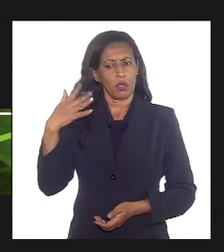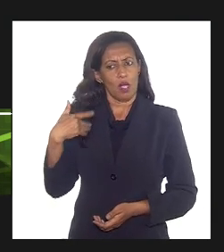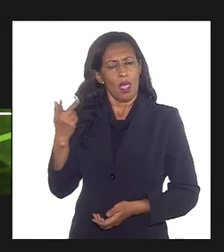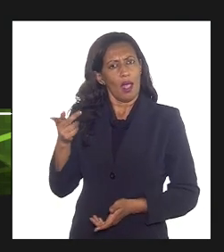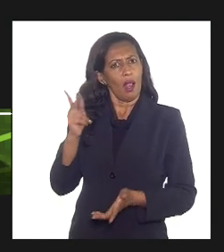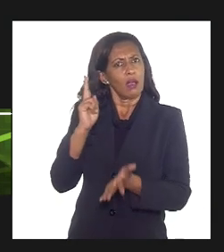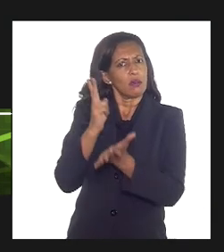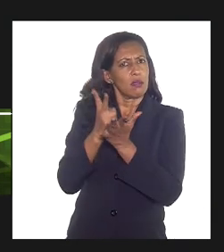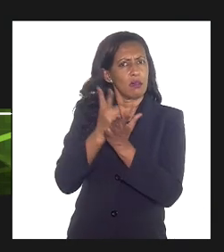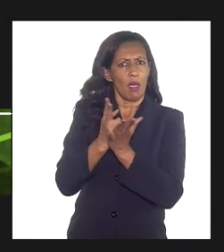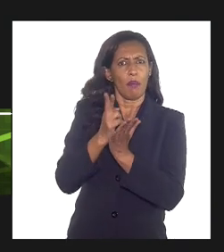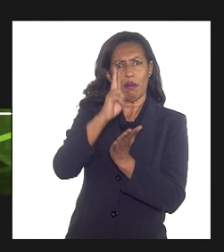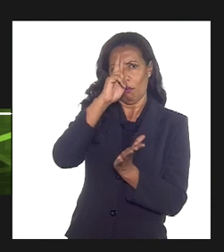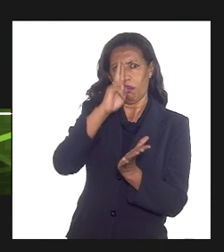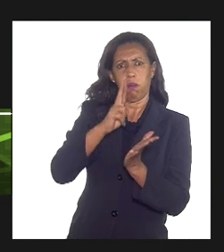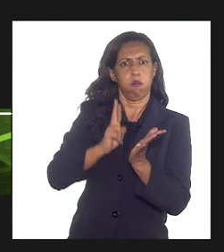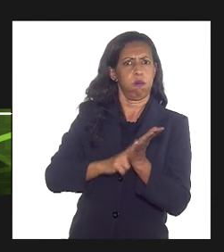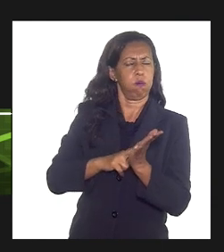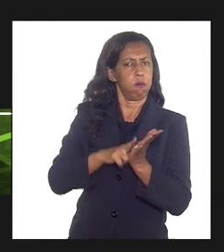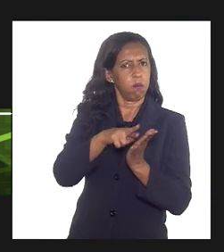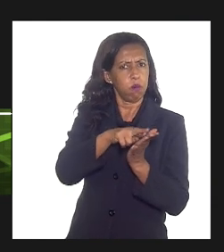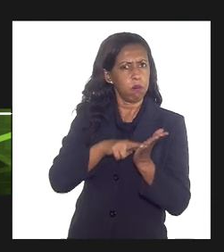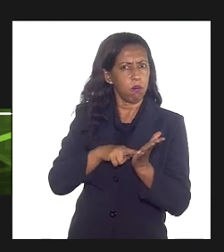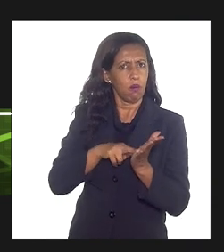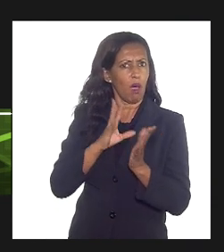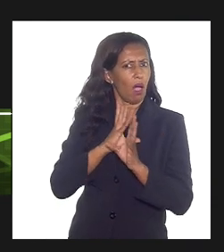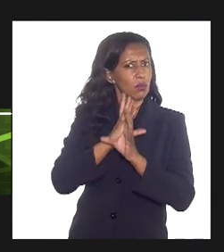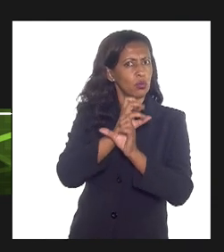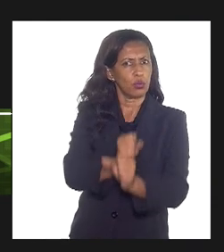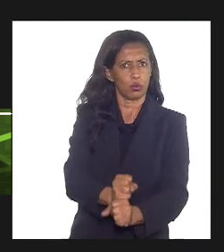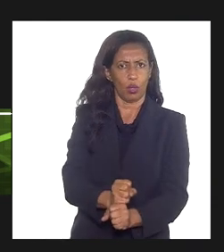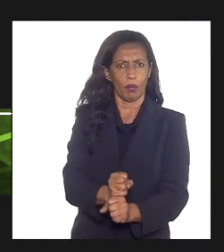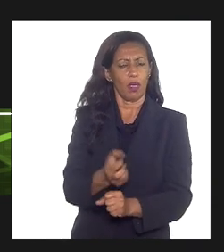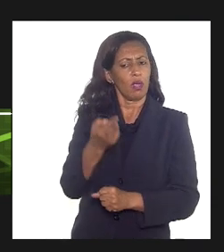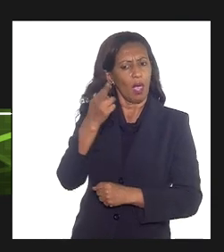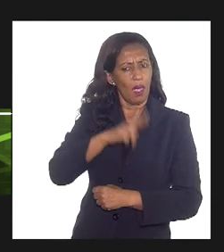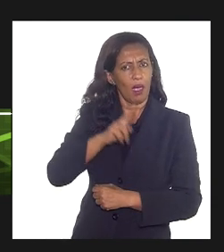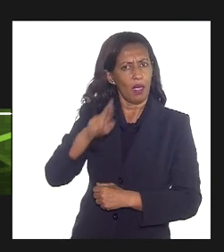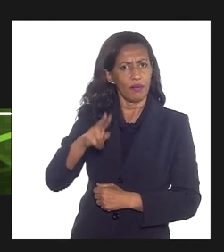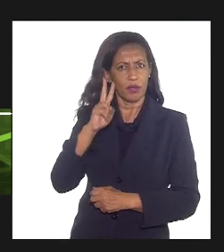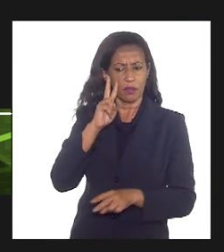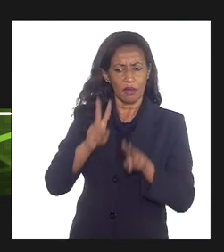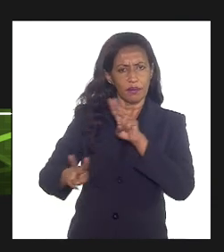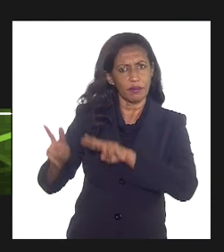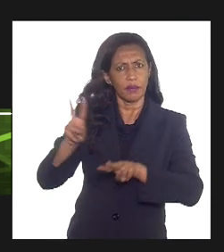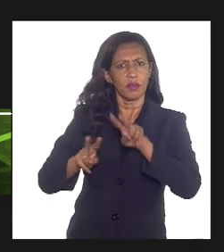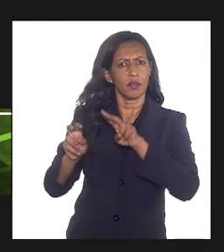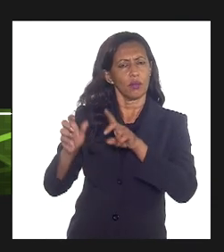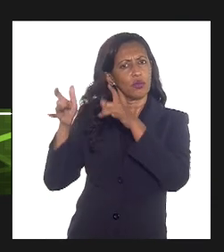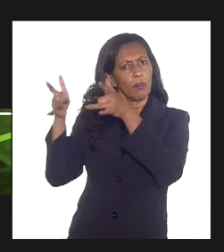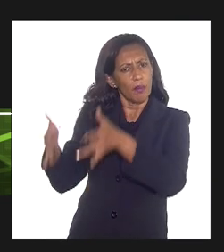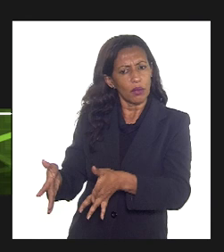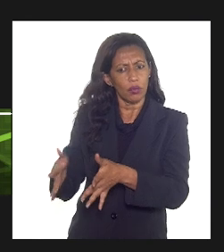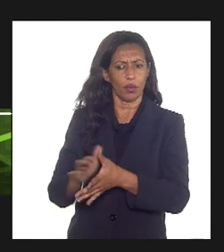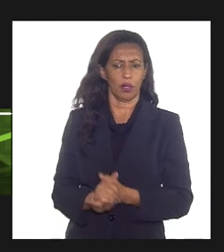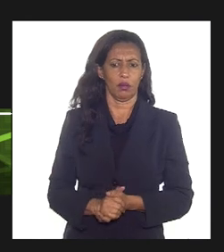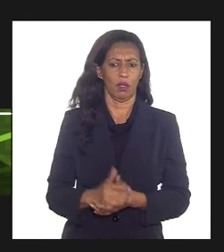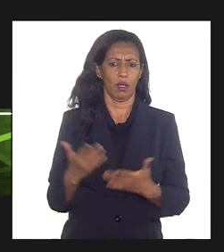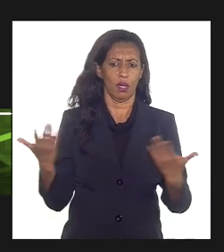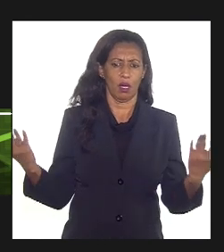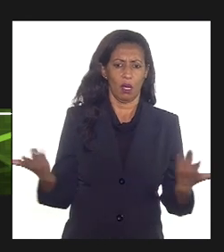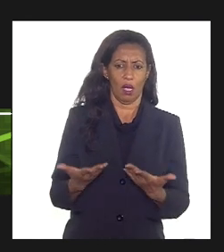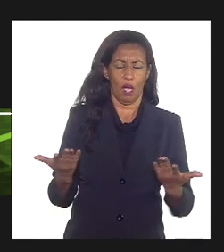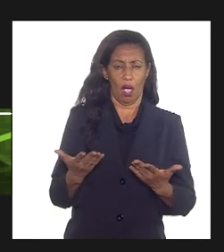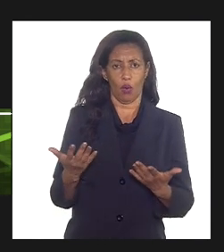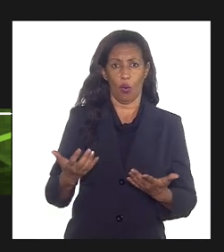regulamentar o cálculo e as revisões dessa provisão de abandono. Agora, como